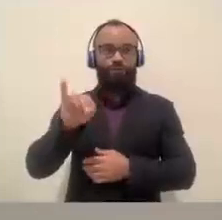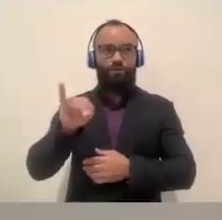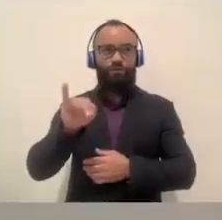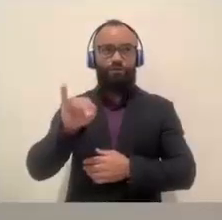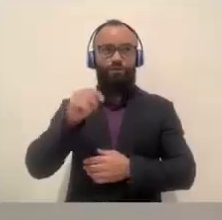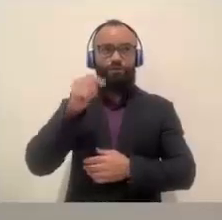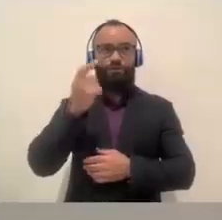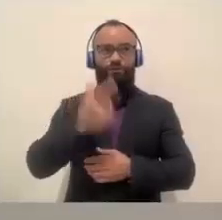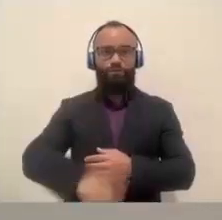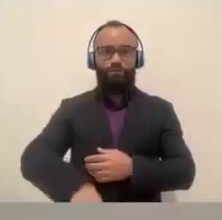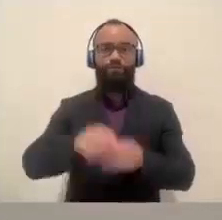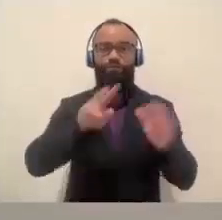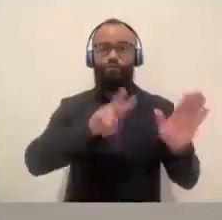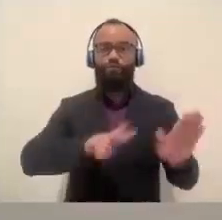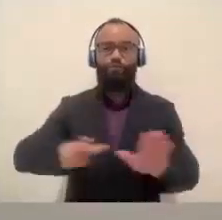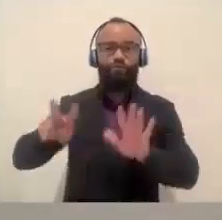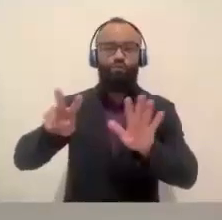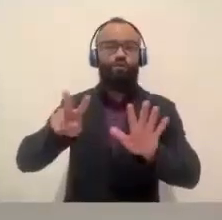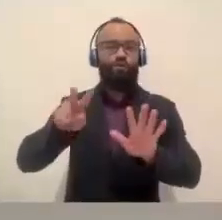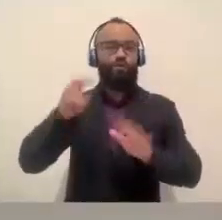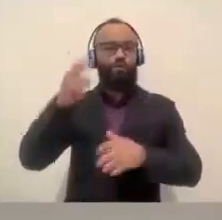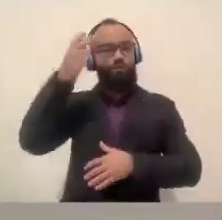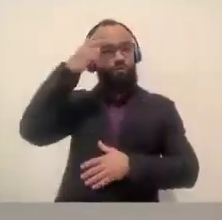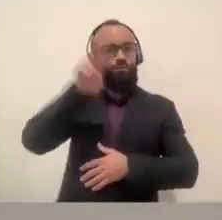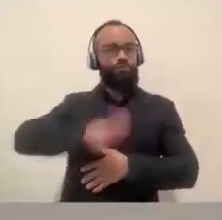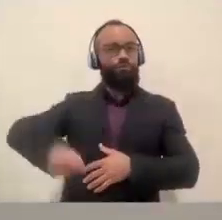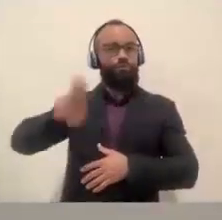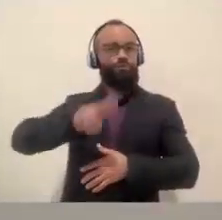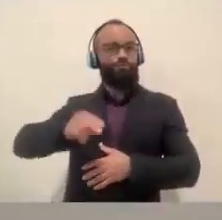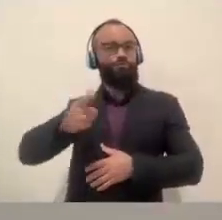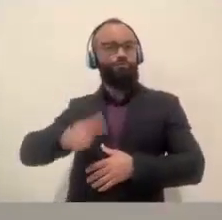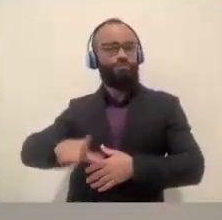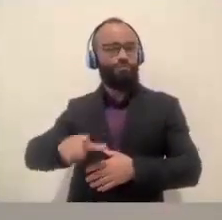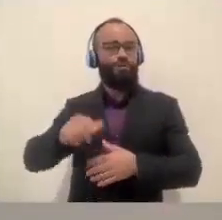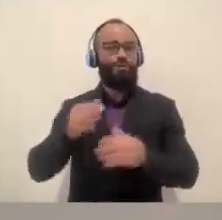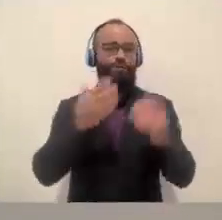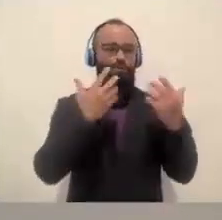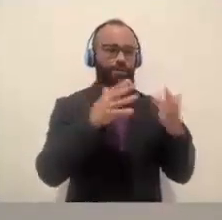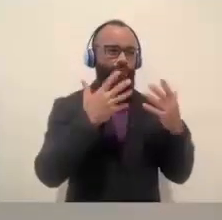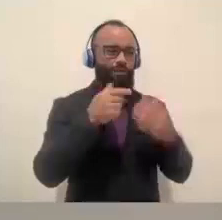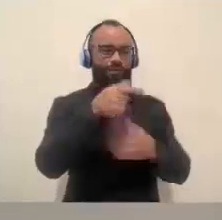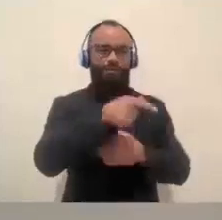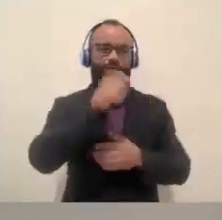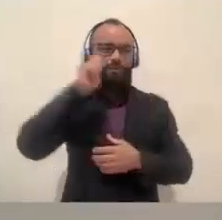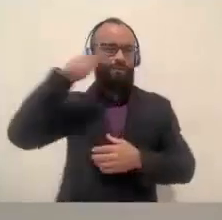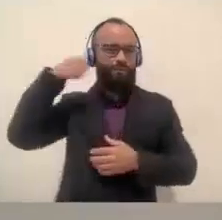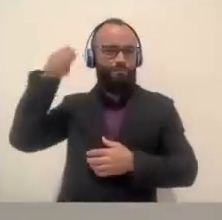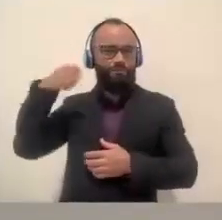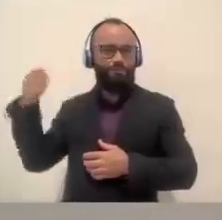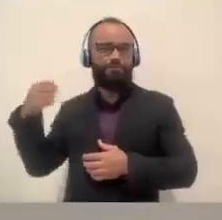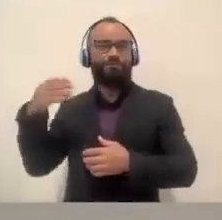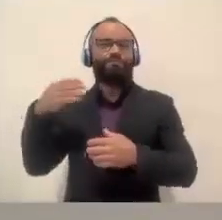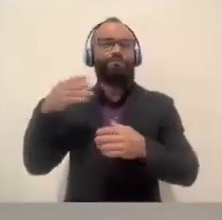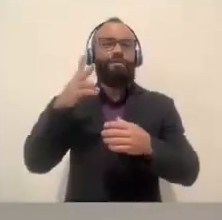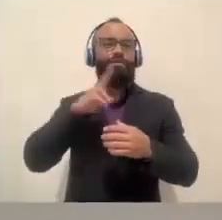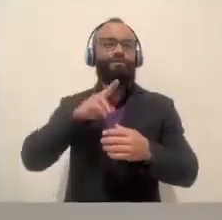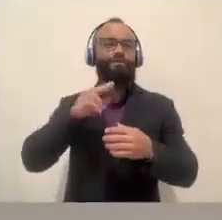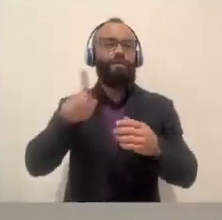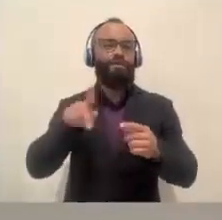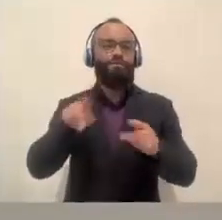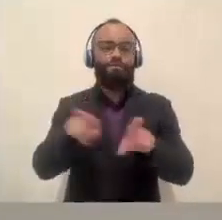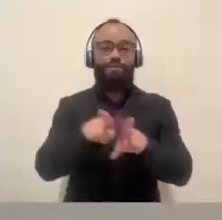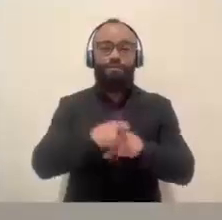a Semana Cultural, porque, além de parabenizar os nossos artistas, a gente precisa dar oportunidades para que eles